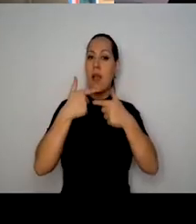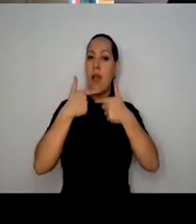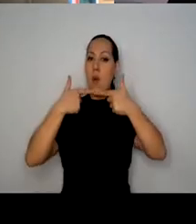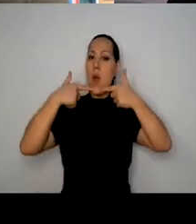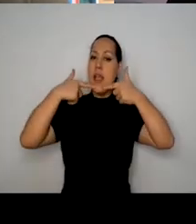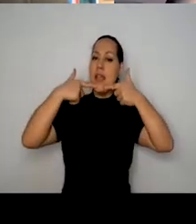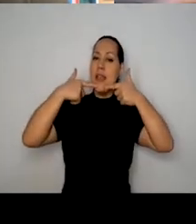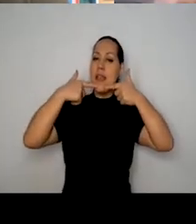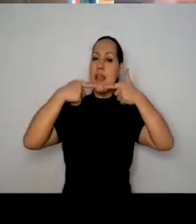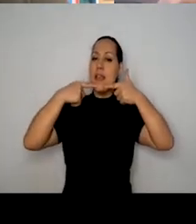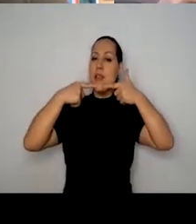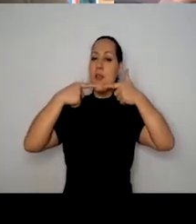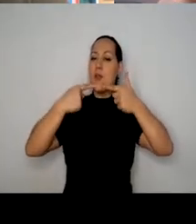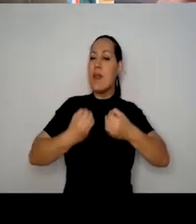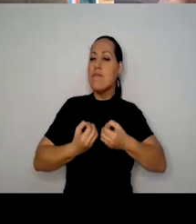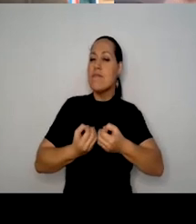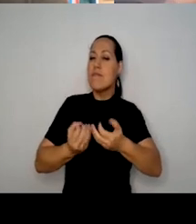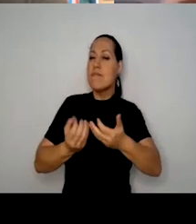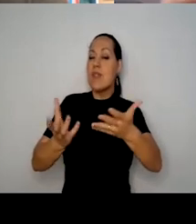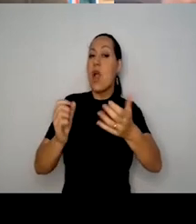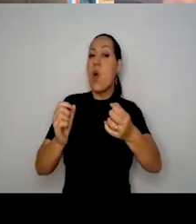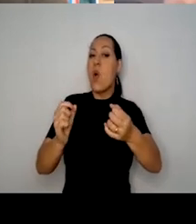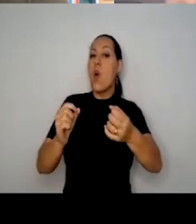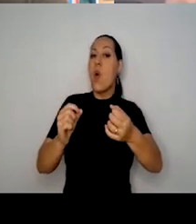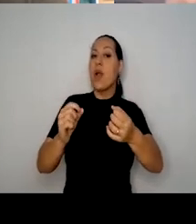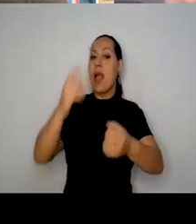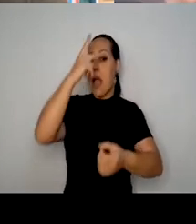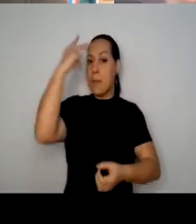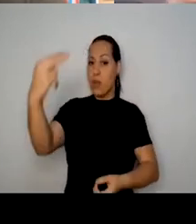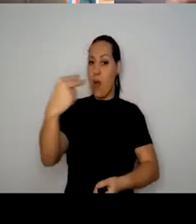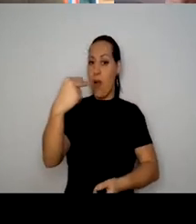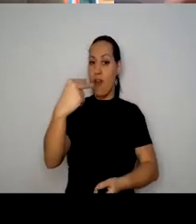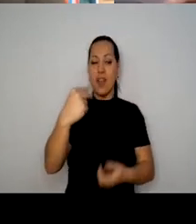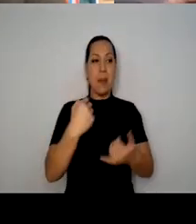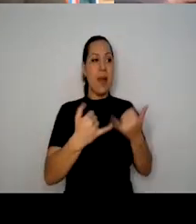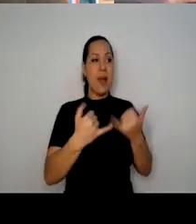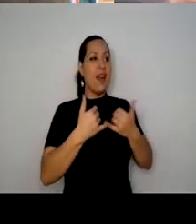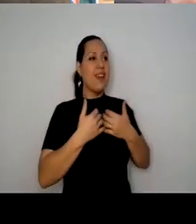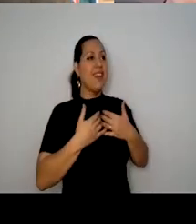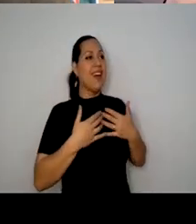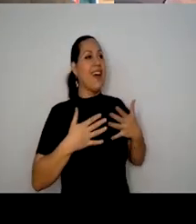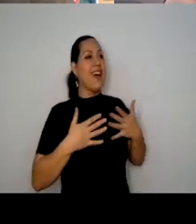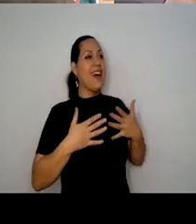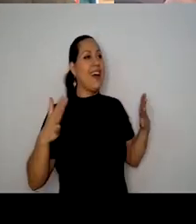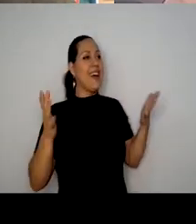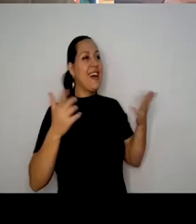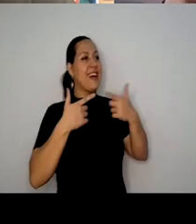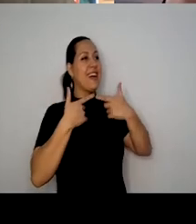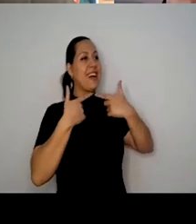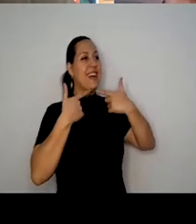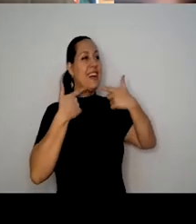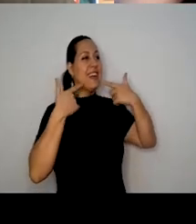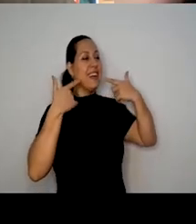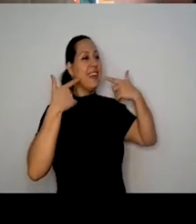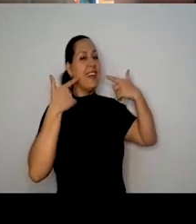uma abertura naquele que te ouve. Entende? Ele provoca uma